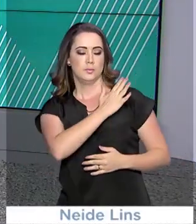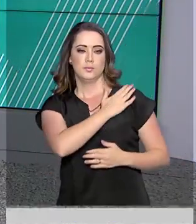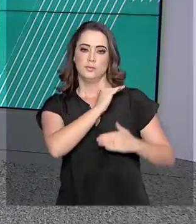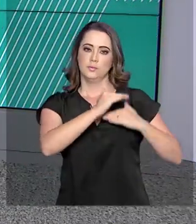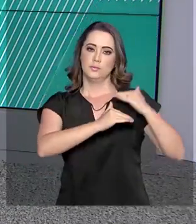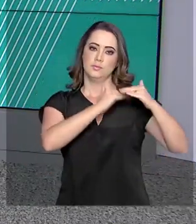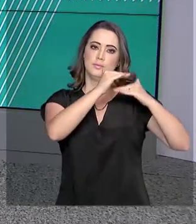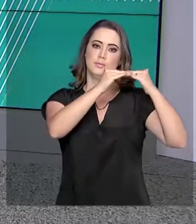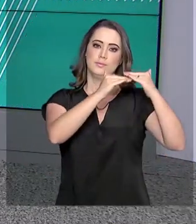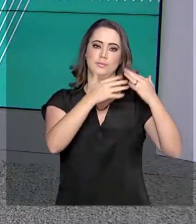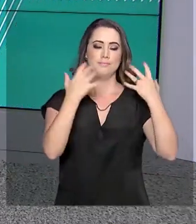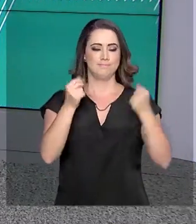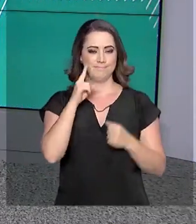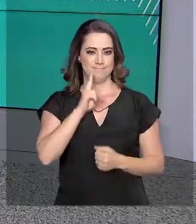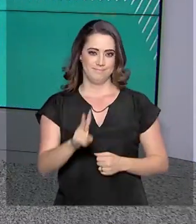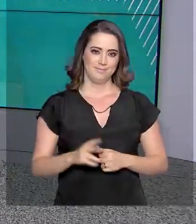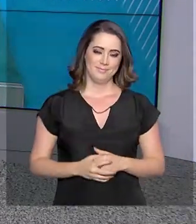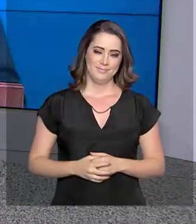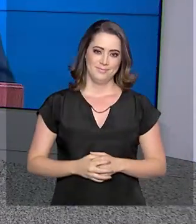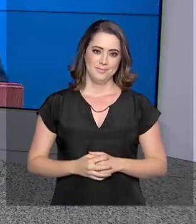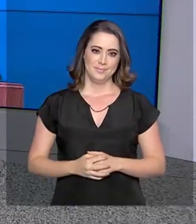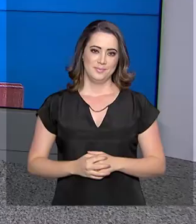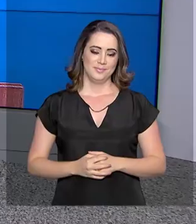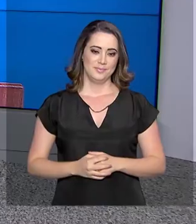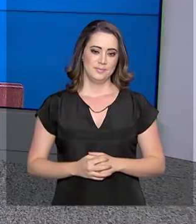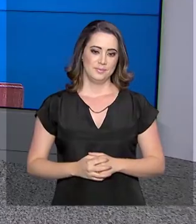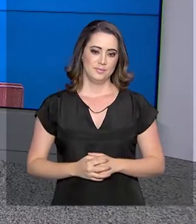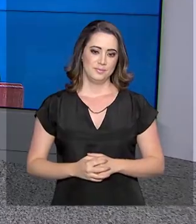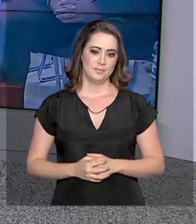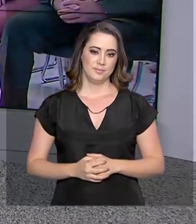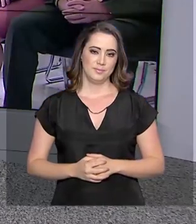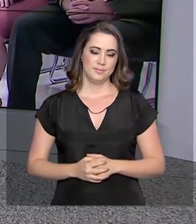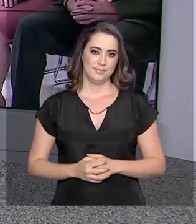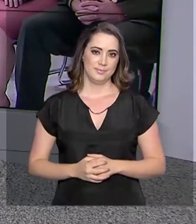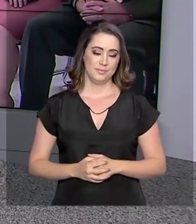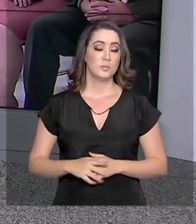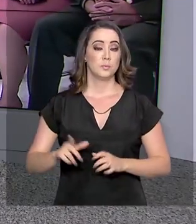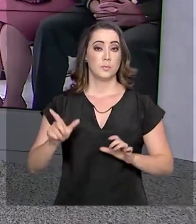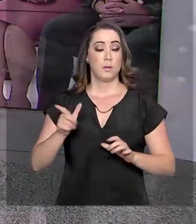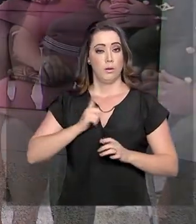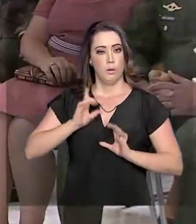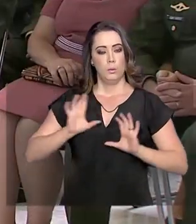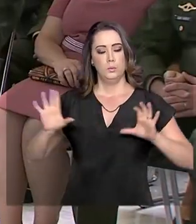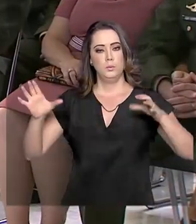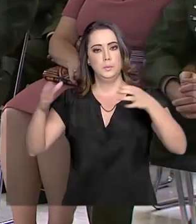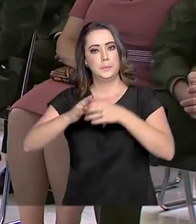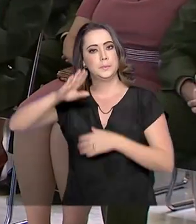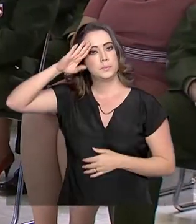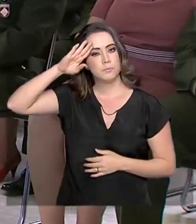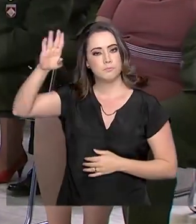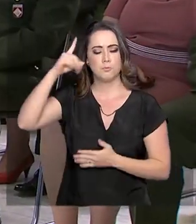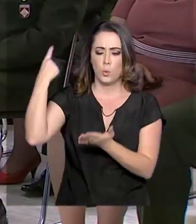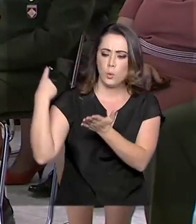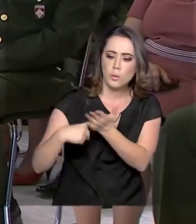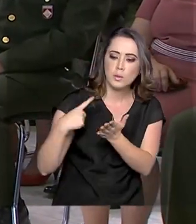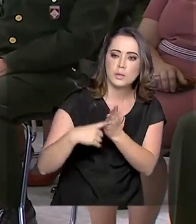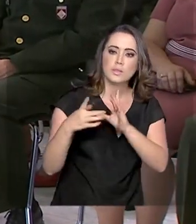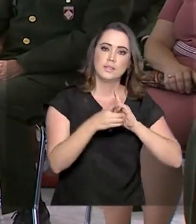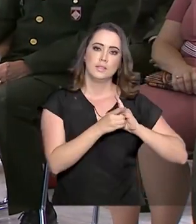promoção de oficiais generais. Vamos acompanhar. Que temos as Forças Armadas comprometidas com a democracia